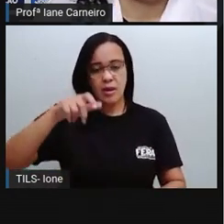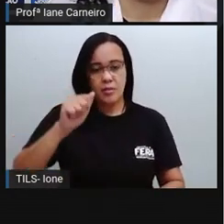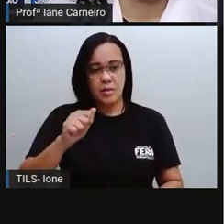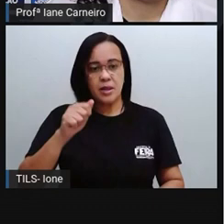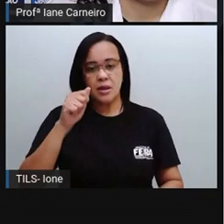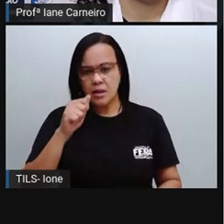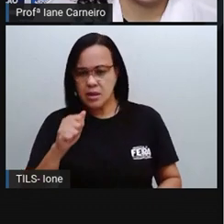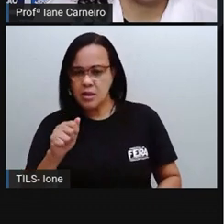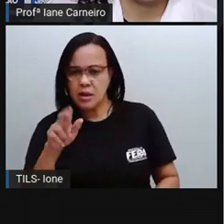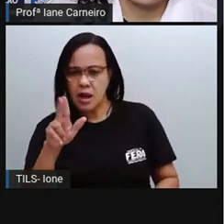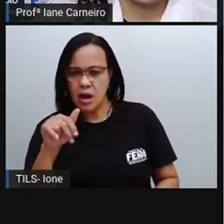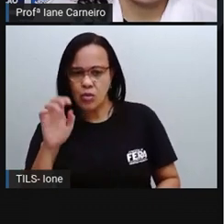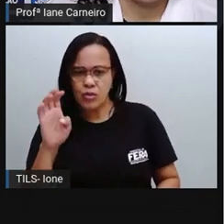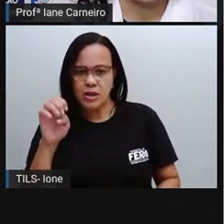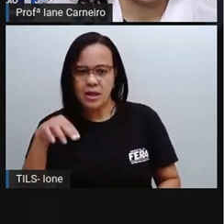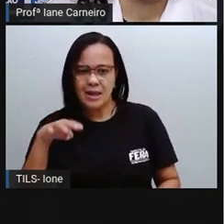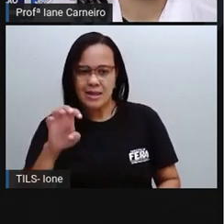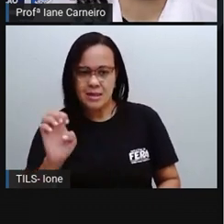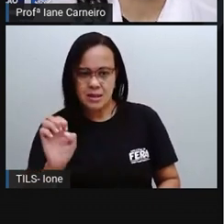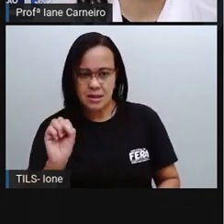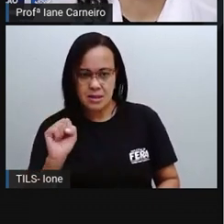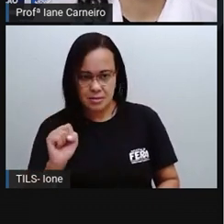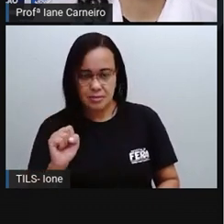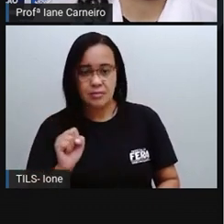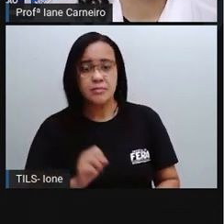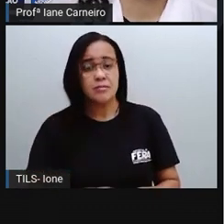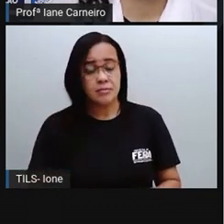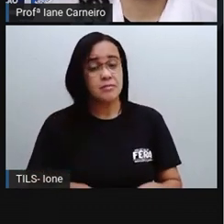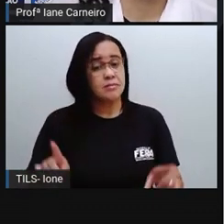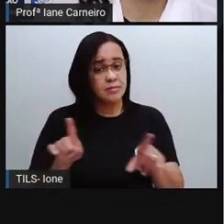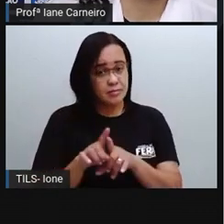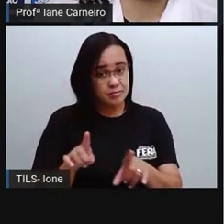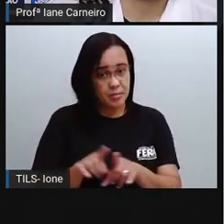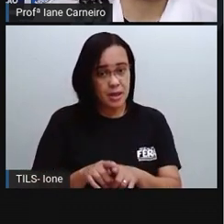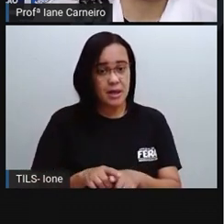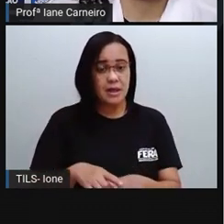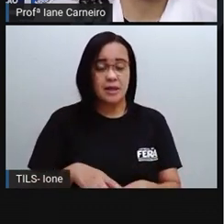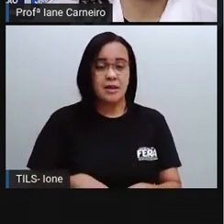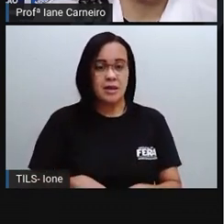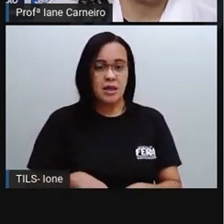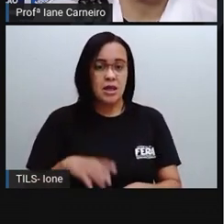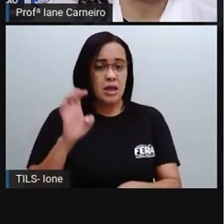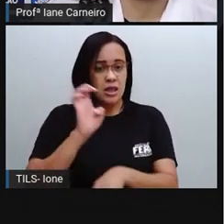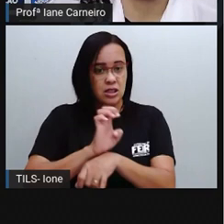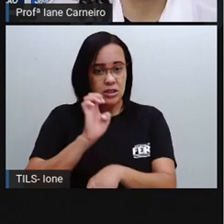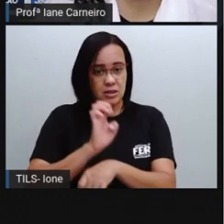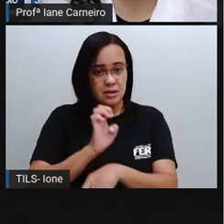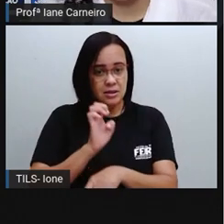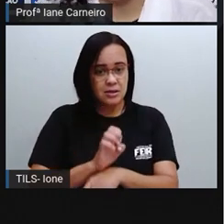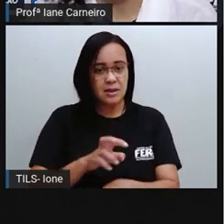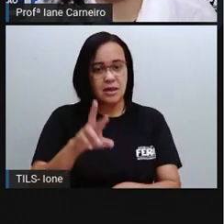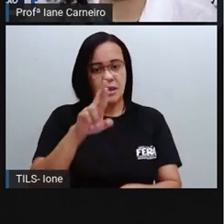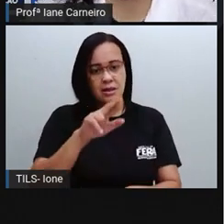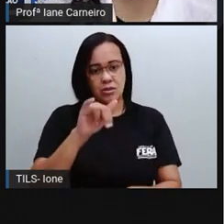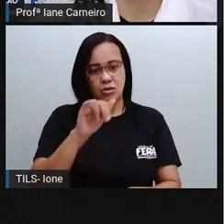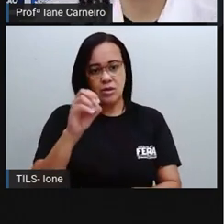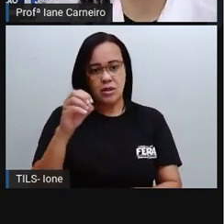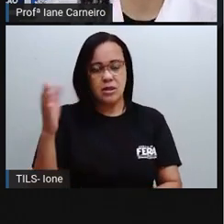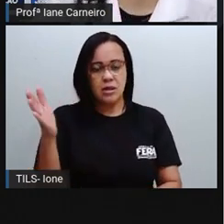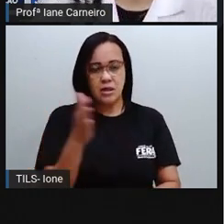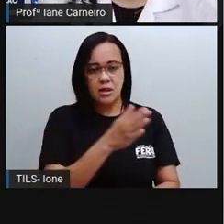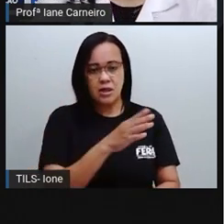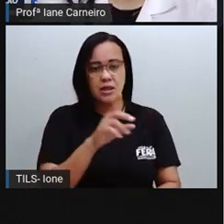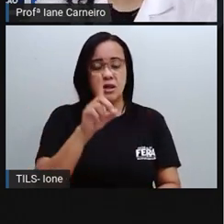a capital Natal, né? No estado Rio Grande do Norte e quem nasce lá é Potiguar. Olha que nome